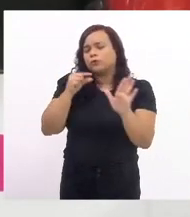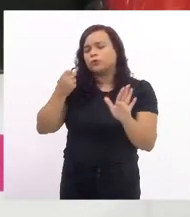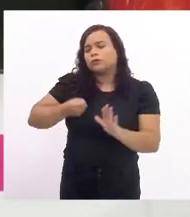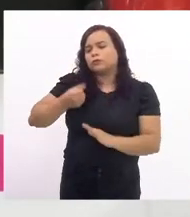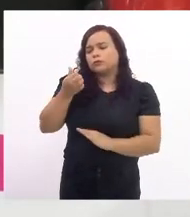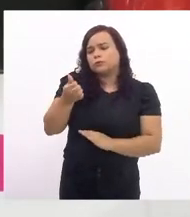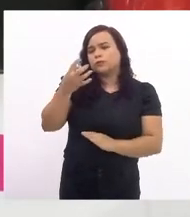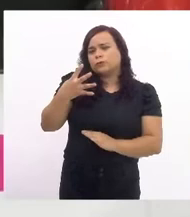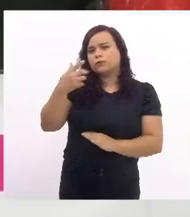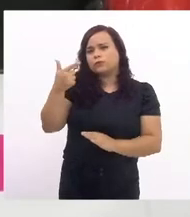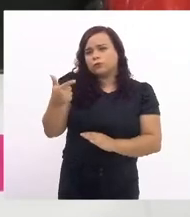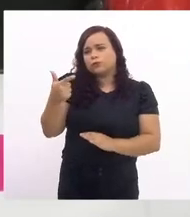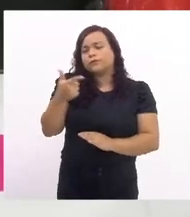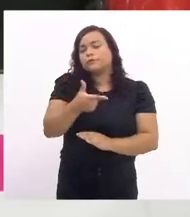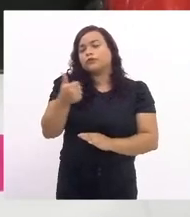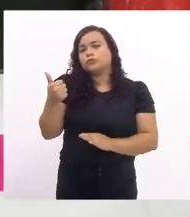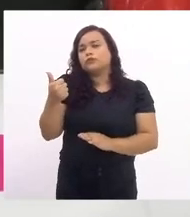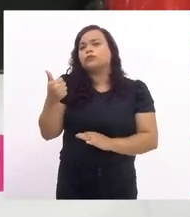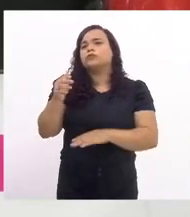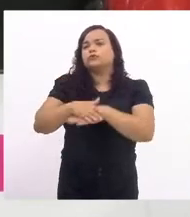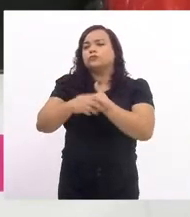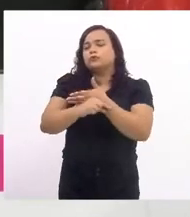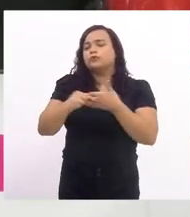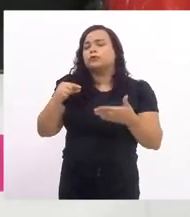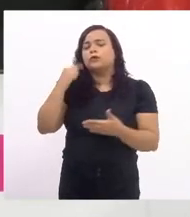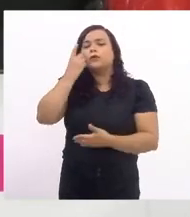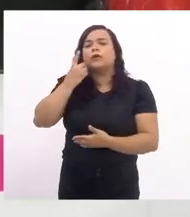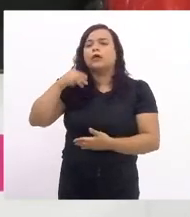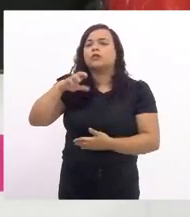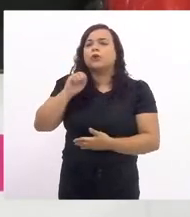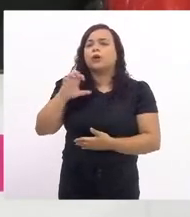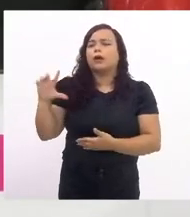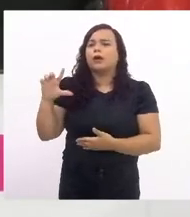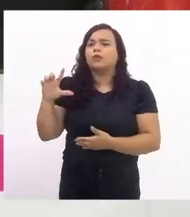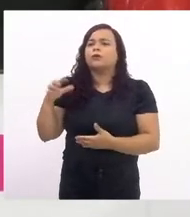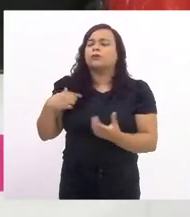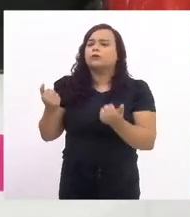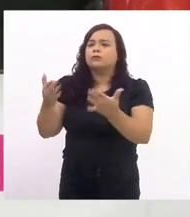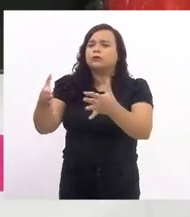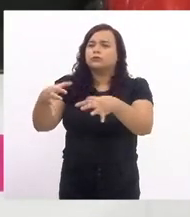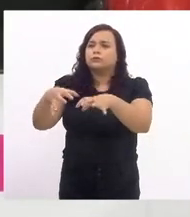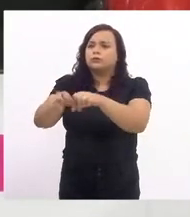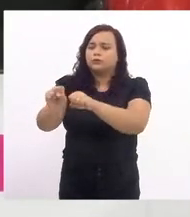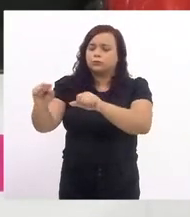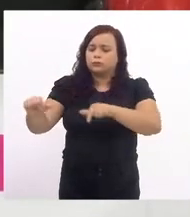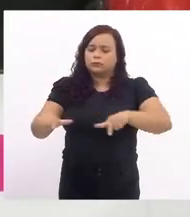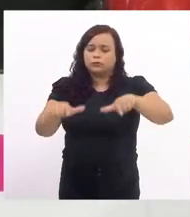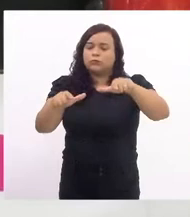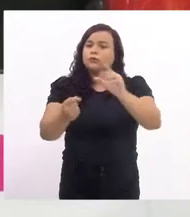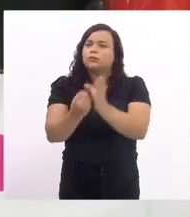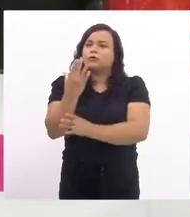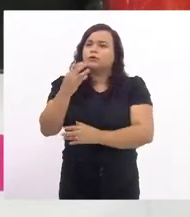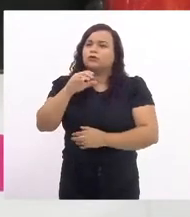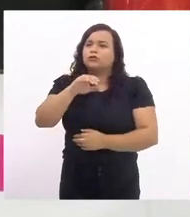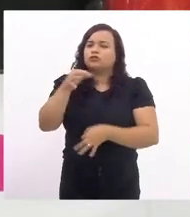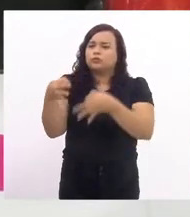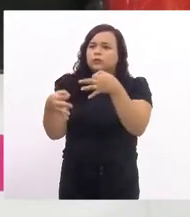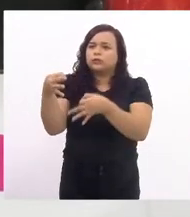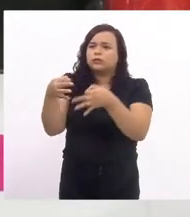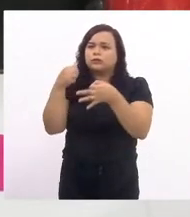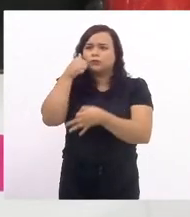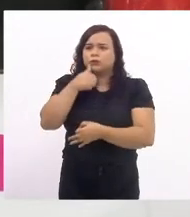-2021 de autoridade do deputado Noel de Carvalho que cria o diploma Juíza Patrícia Alcioli de Justiça e Cidadania,